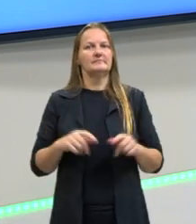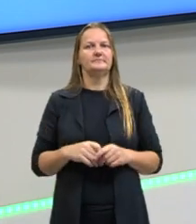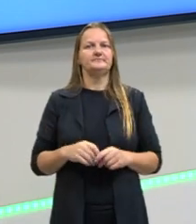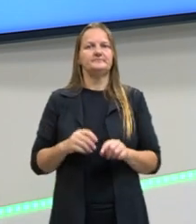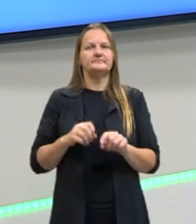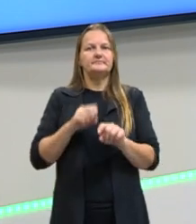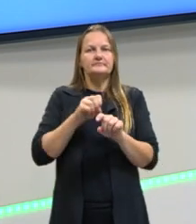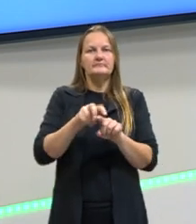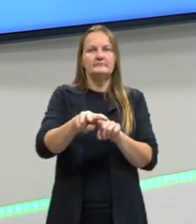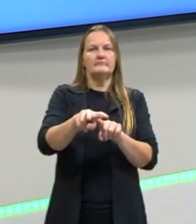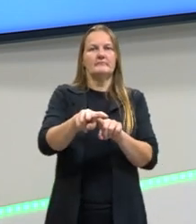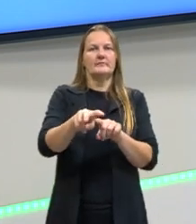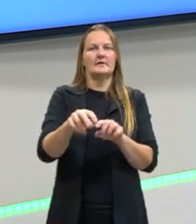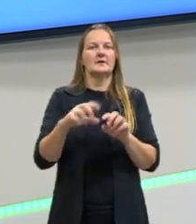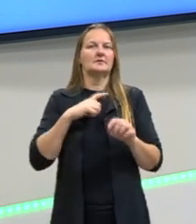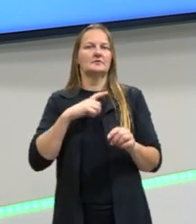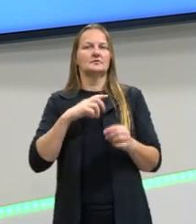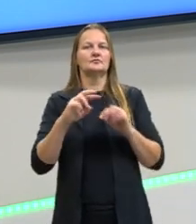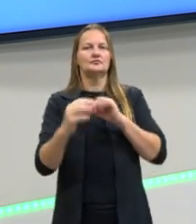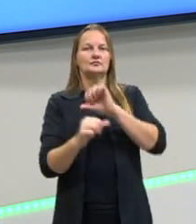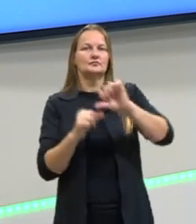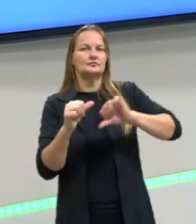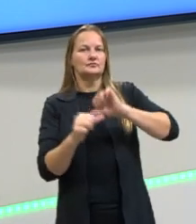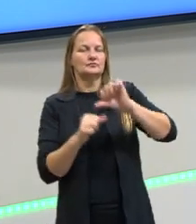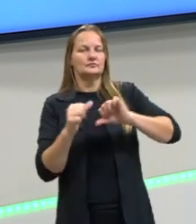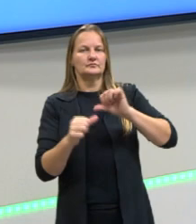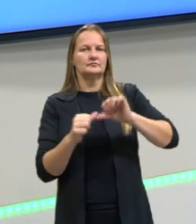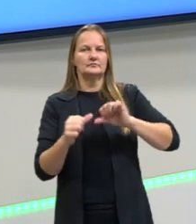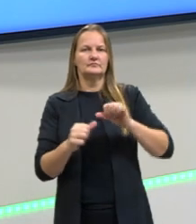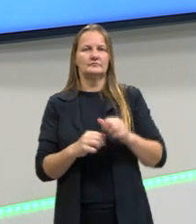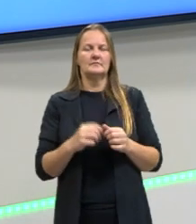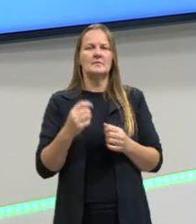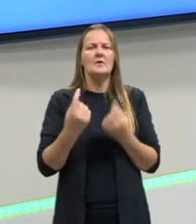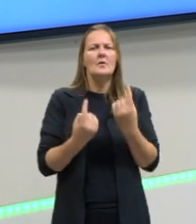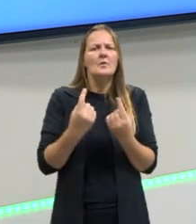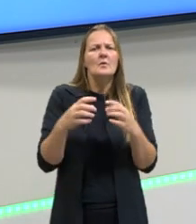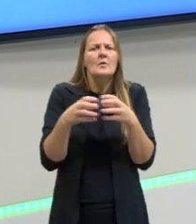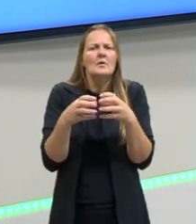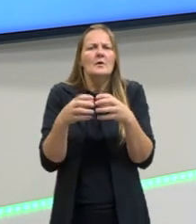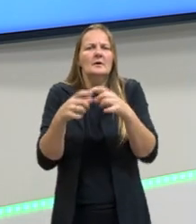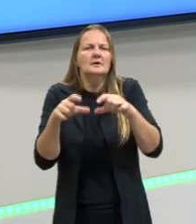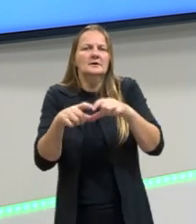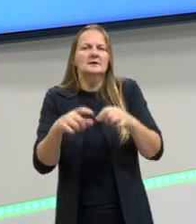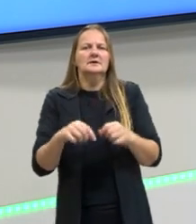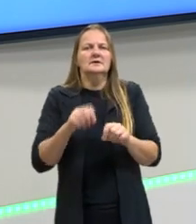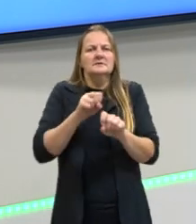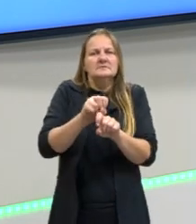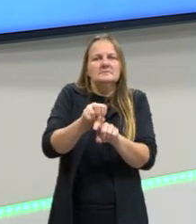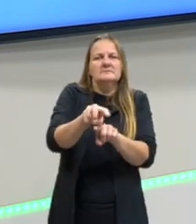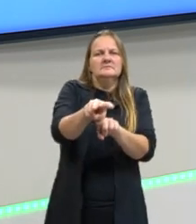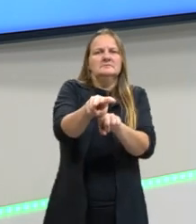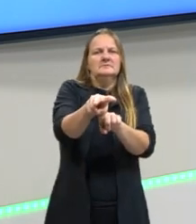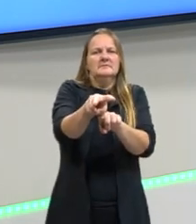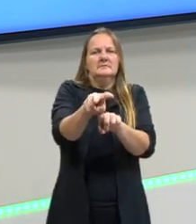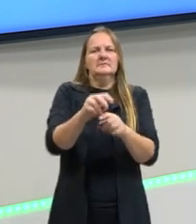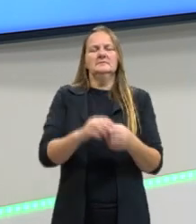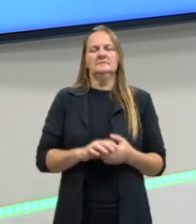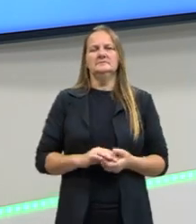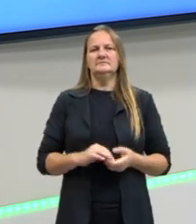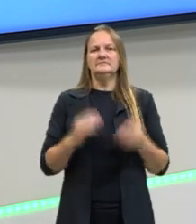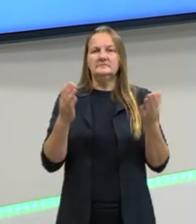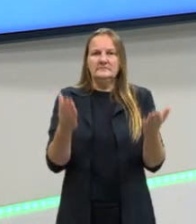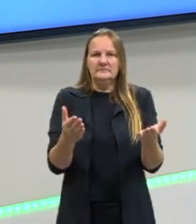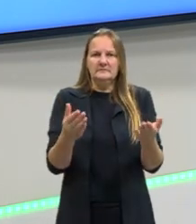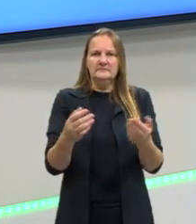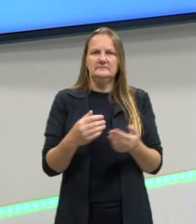sentidos diferentes podem, às vezes, em algumas expressões, causar ambiguidade. E a